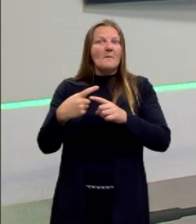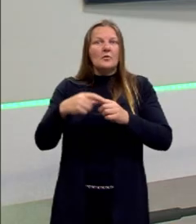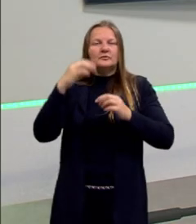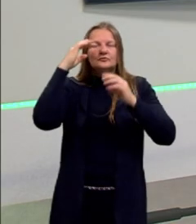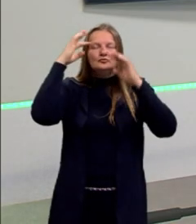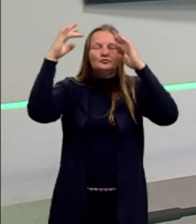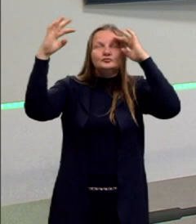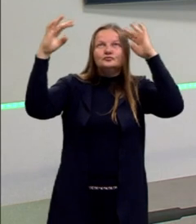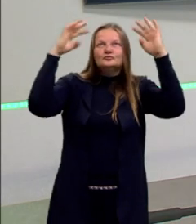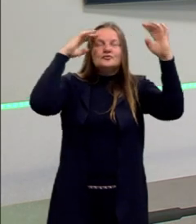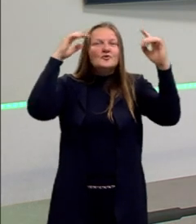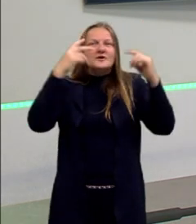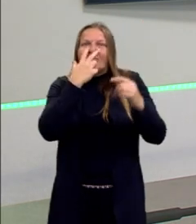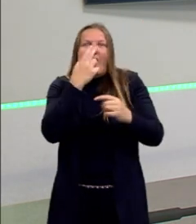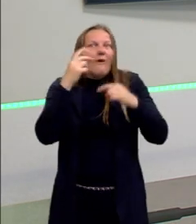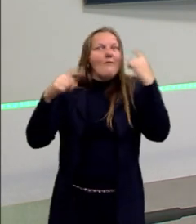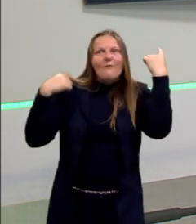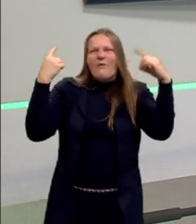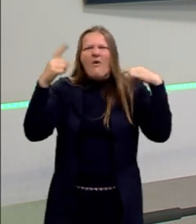loucura,